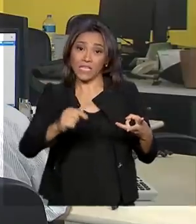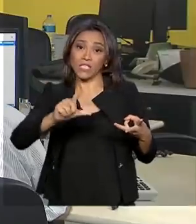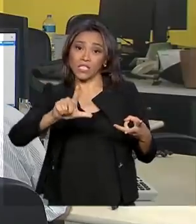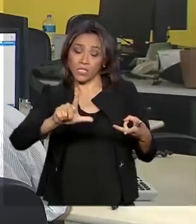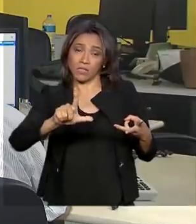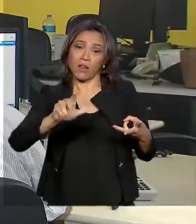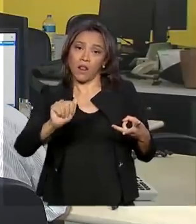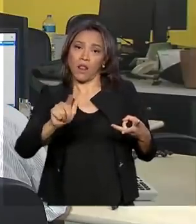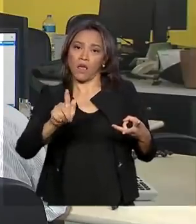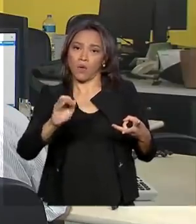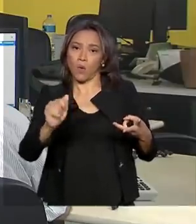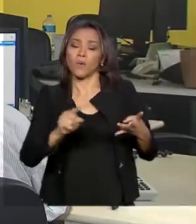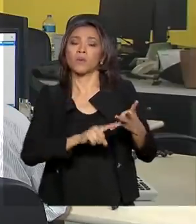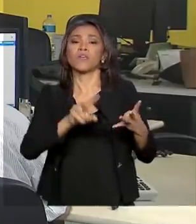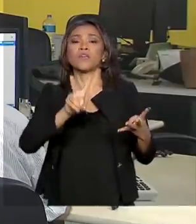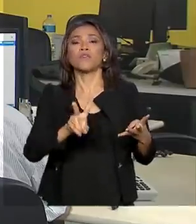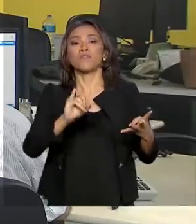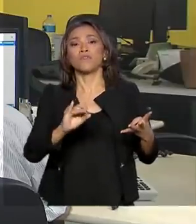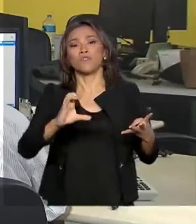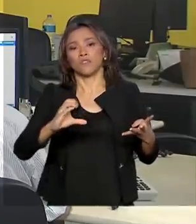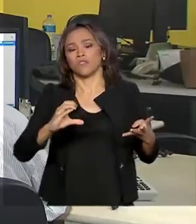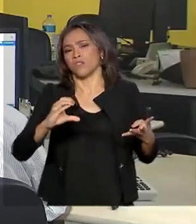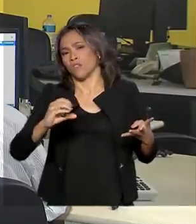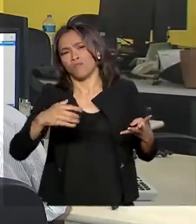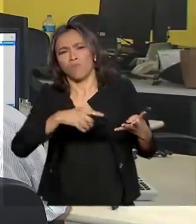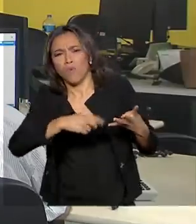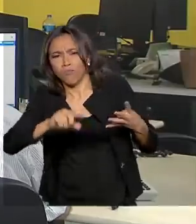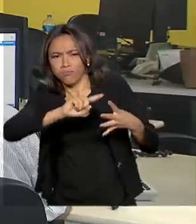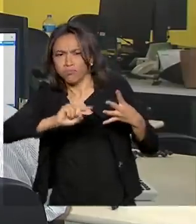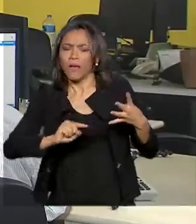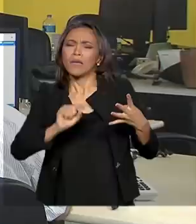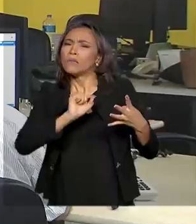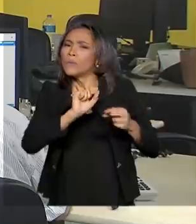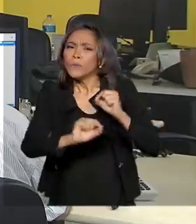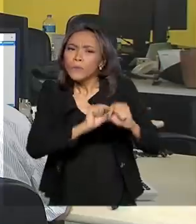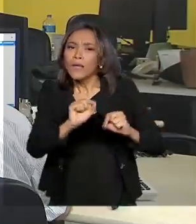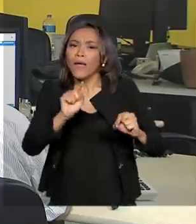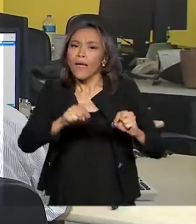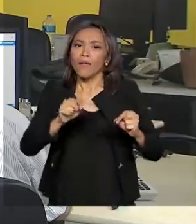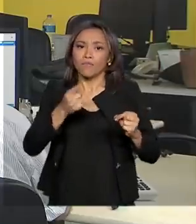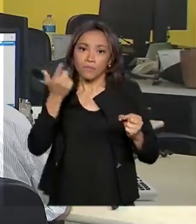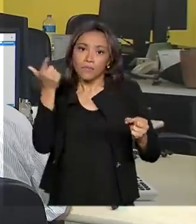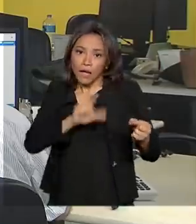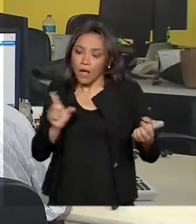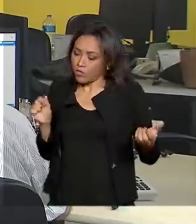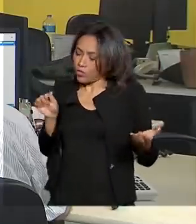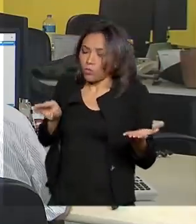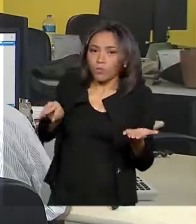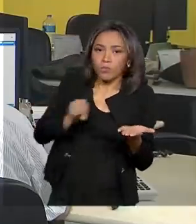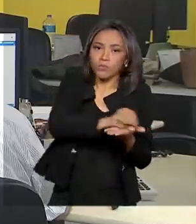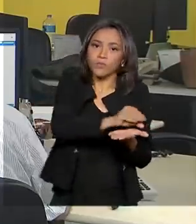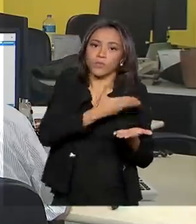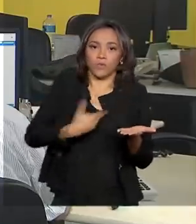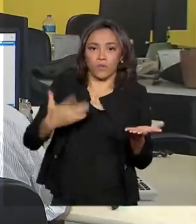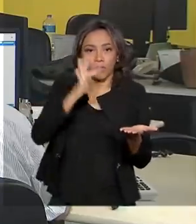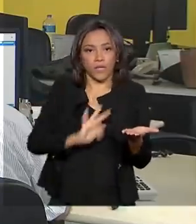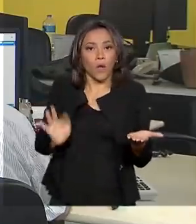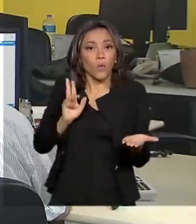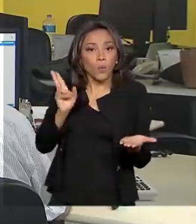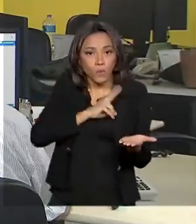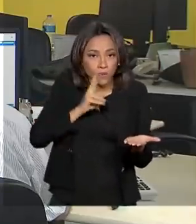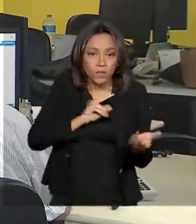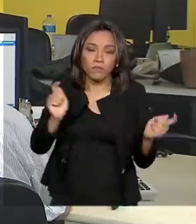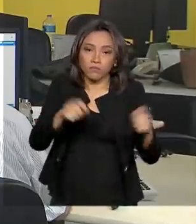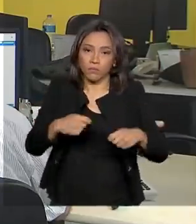A gente esclarece que no estado de emergência existe a possibilidade de obtenção de recursos federais e estaduais de forma mais rápida.